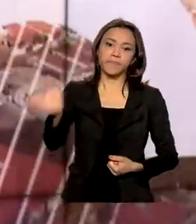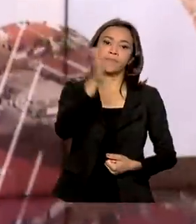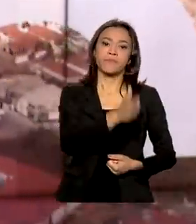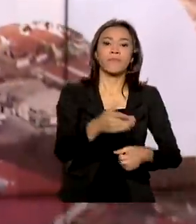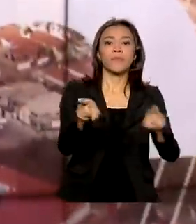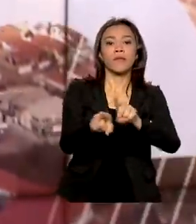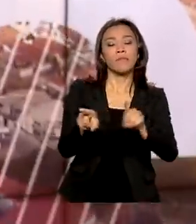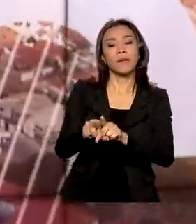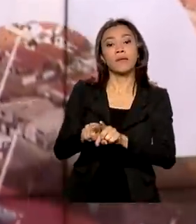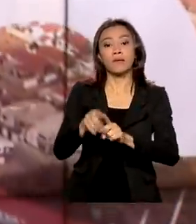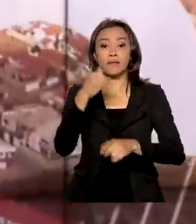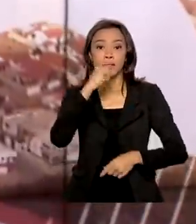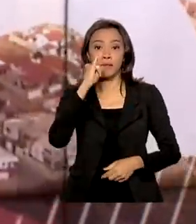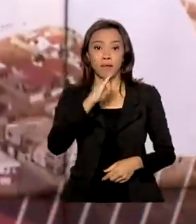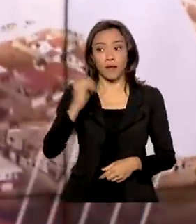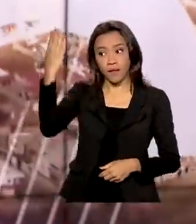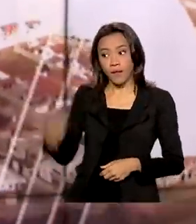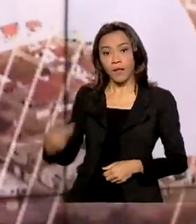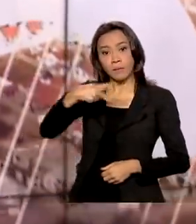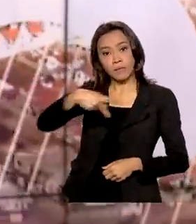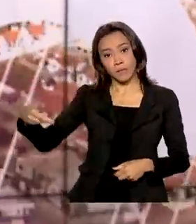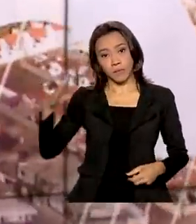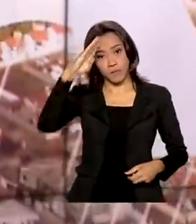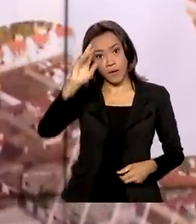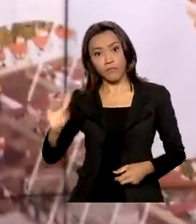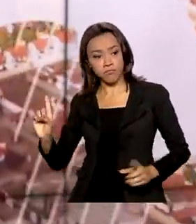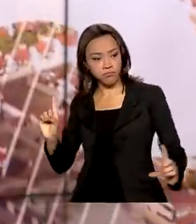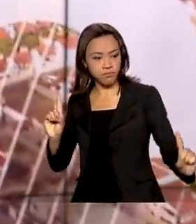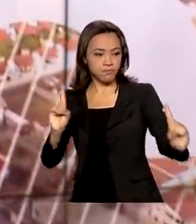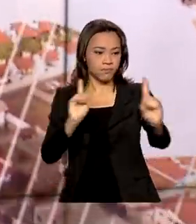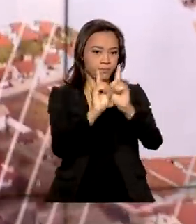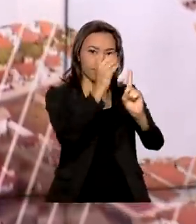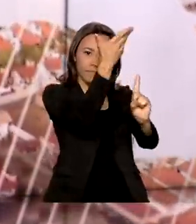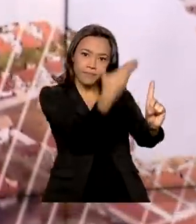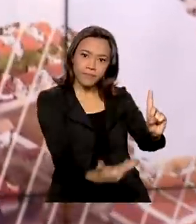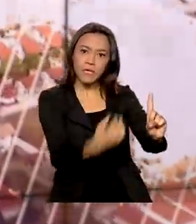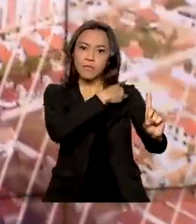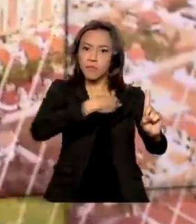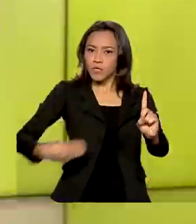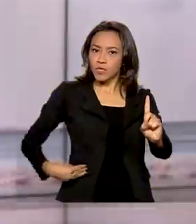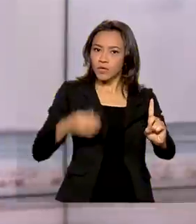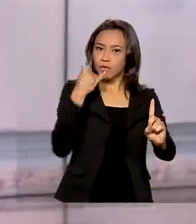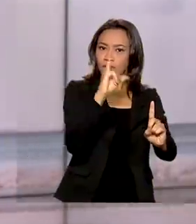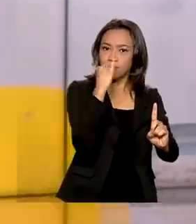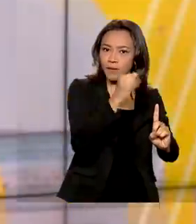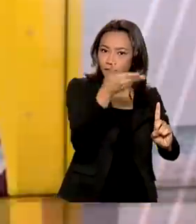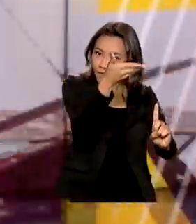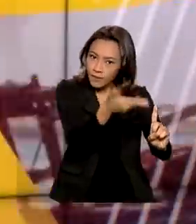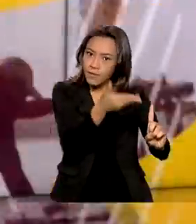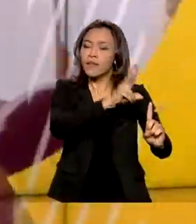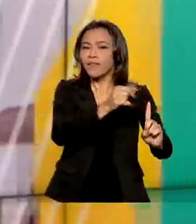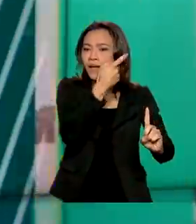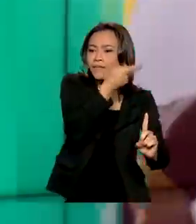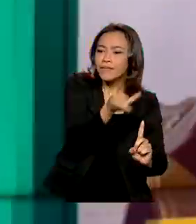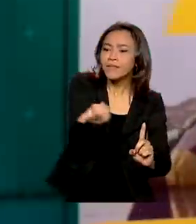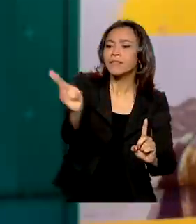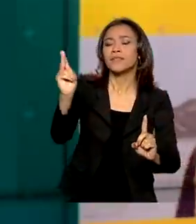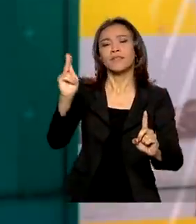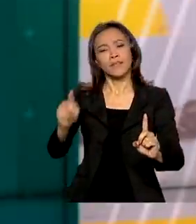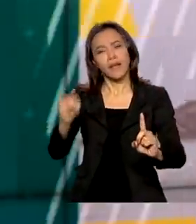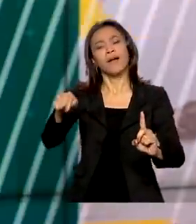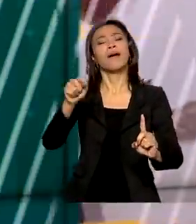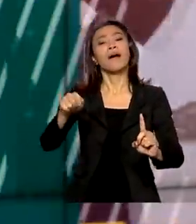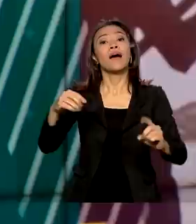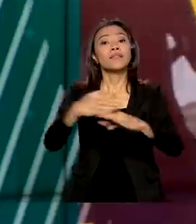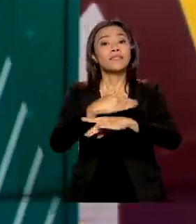Itália, o presidente Jair Bolsonaro deve ter o encontro com o primeiro-ministro italiano, Mario Draghi, e deve visitar a cidade de origem da sua